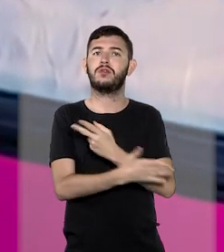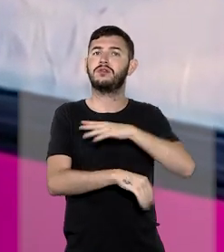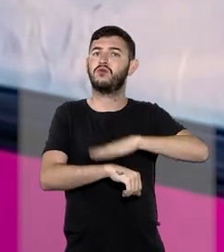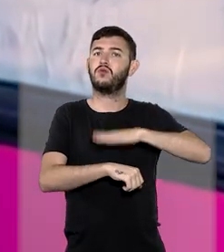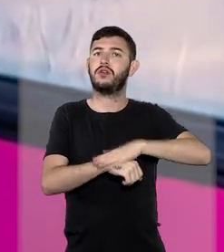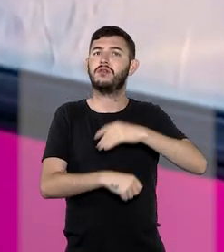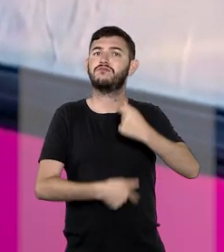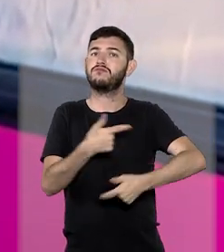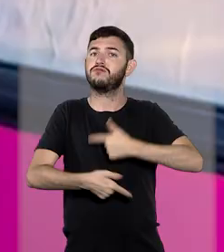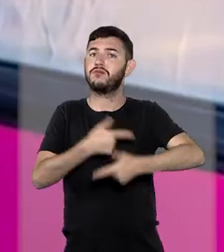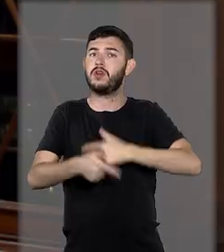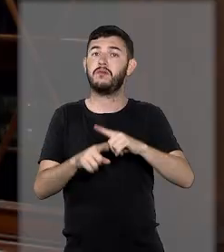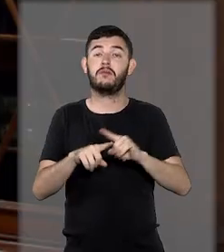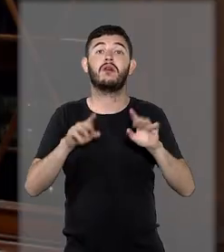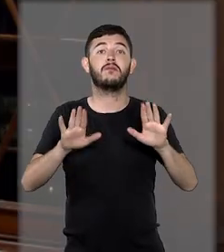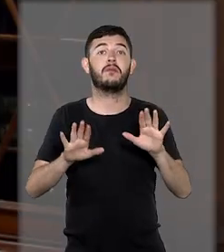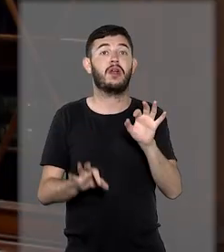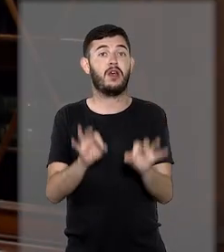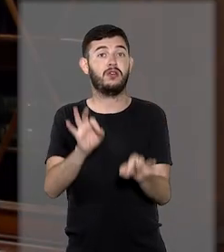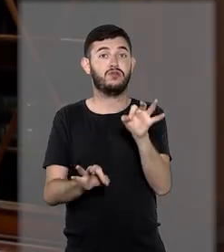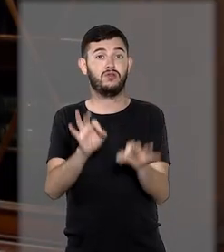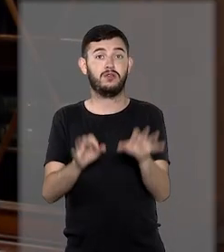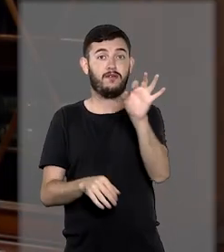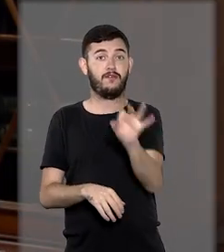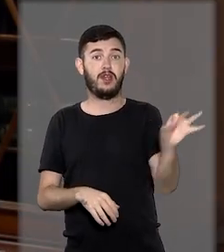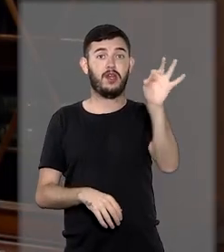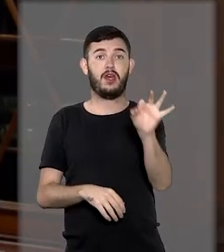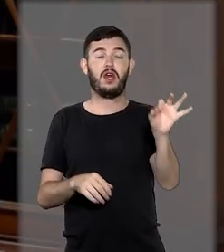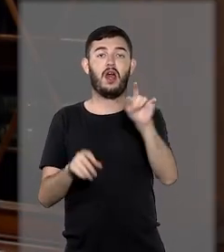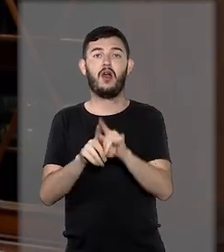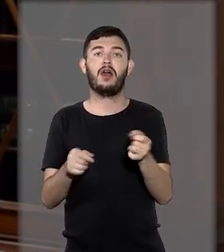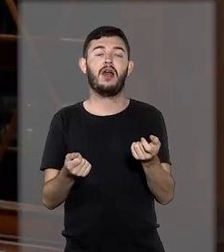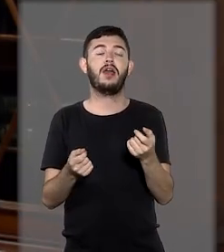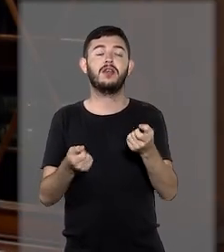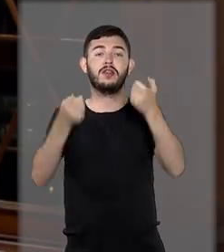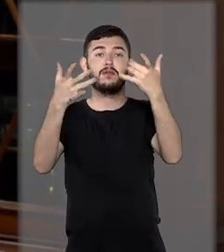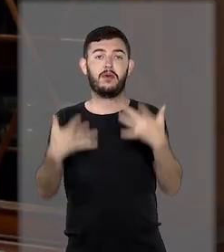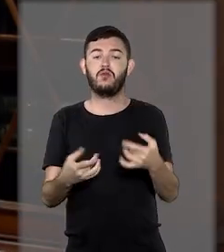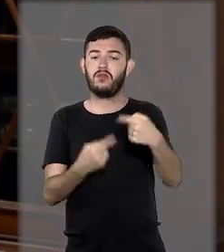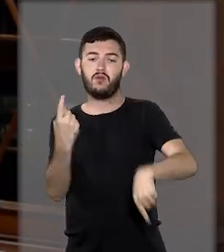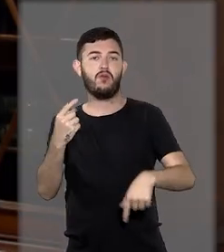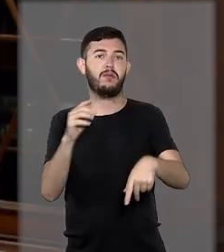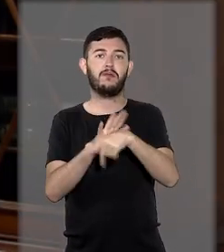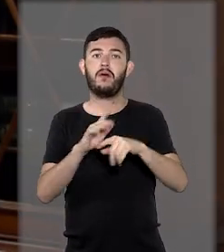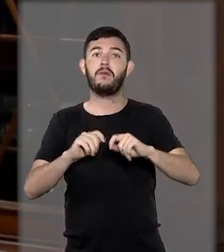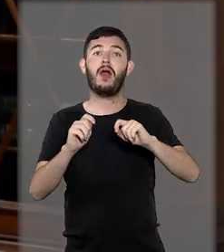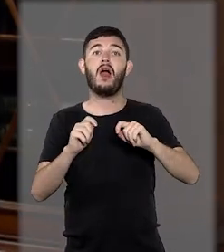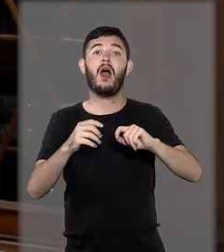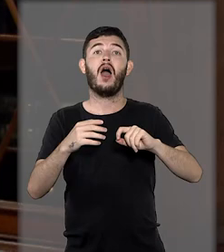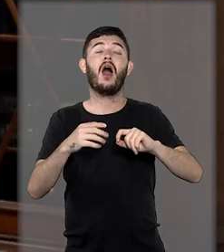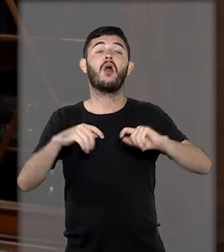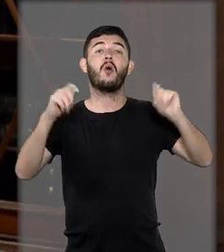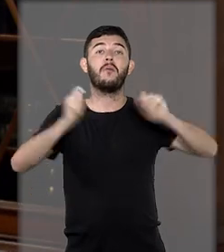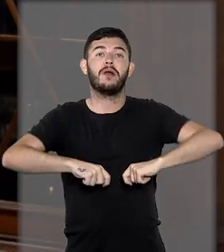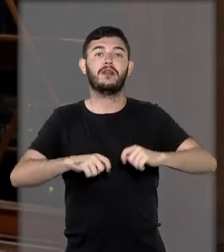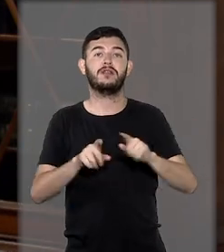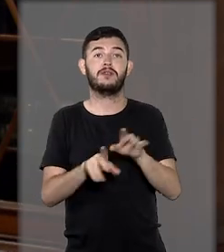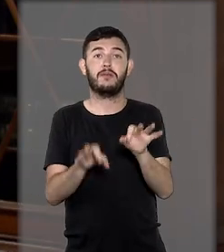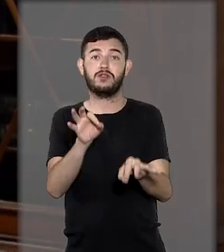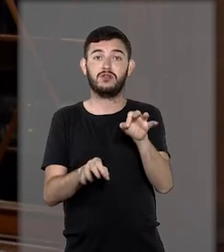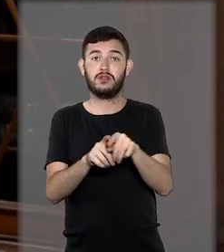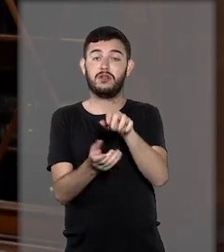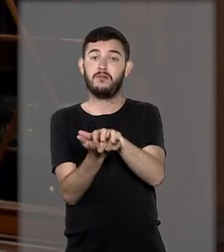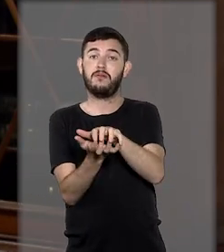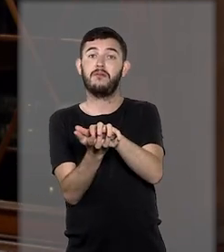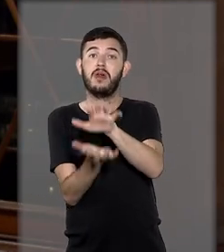praticadas durante o trabalho. Apesar de o juízo federal ter declinado da competência para a Justiça Estadual de Pernambuco, os autos